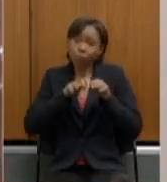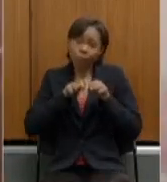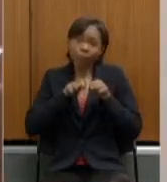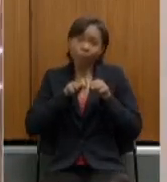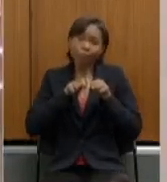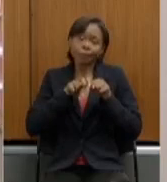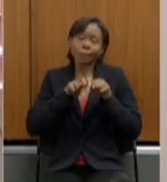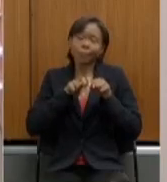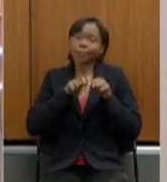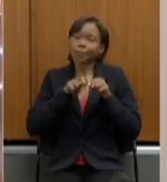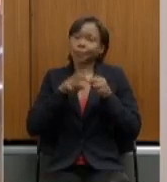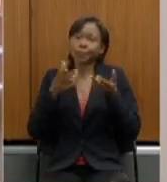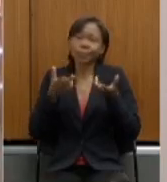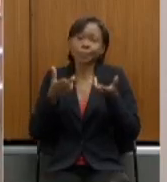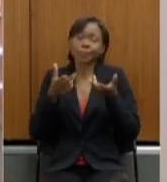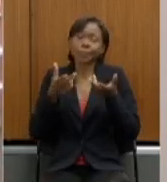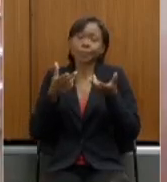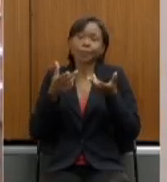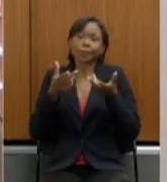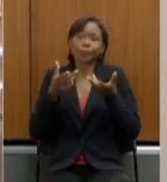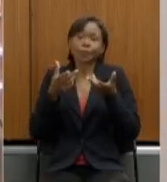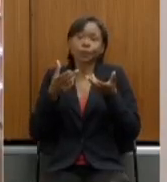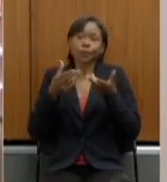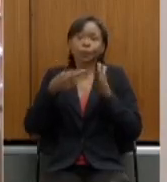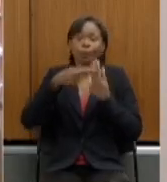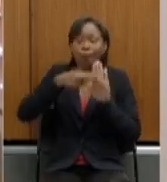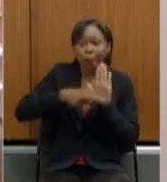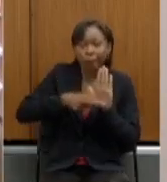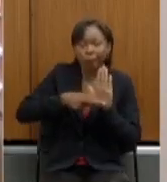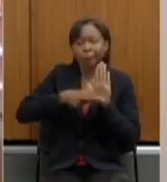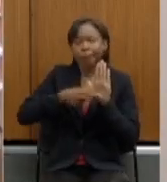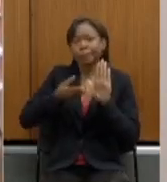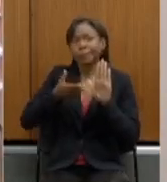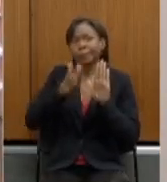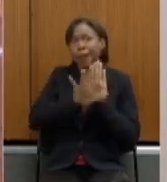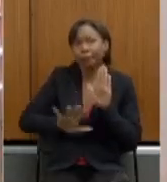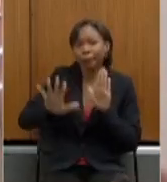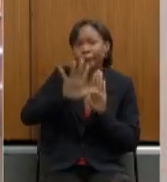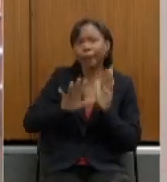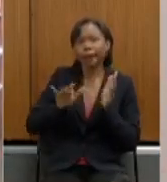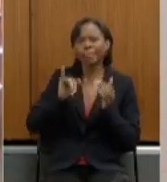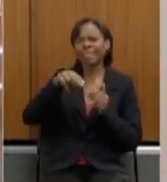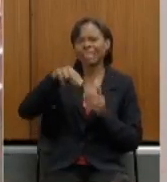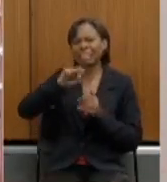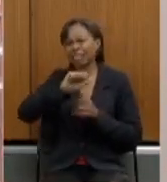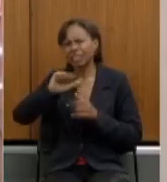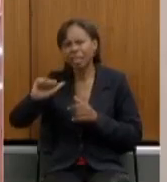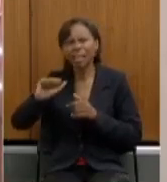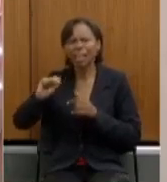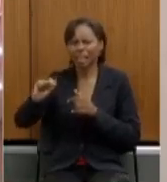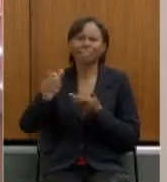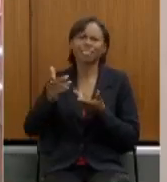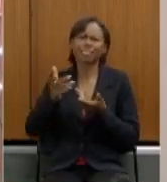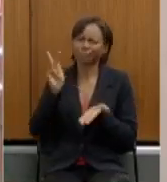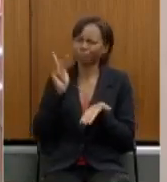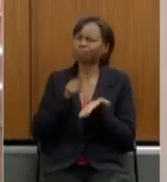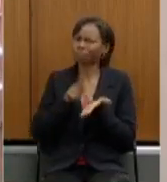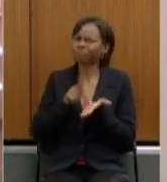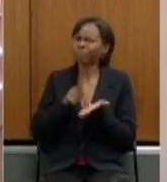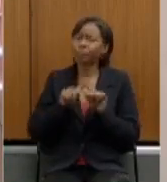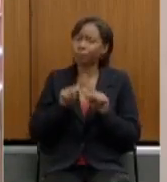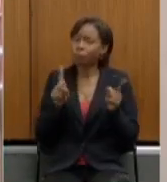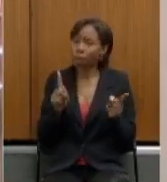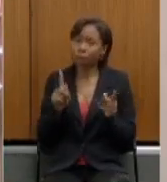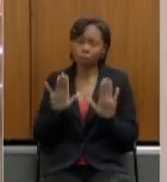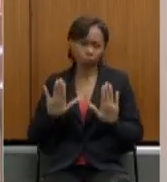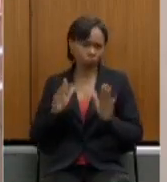redas e comissionados estarem no regime geral isso é pagando em INSS esse é o grande argumento dos servidores que isso é verdade mas não nos